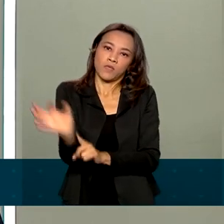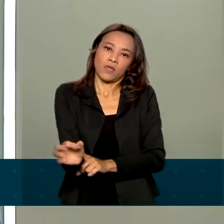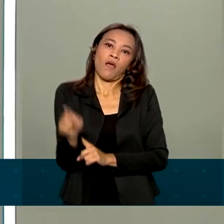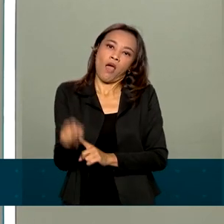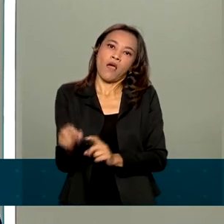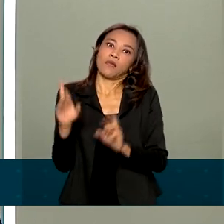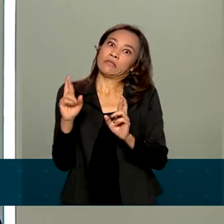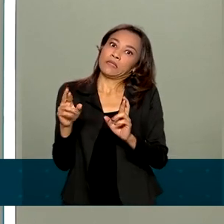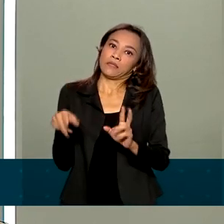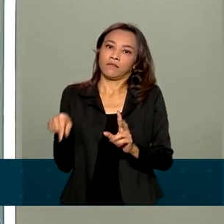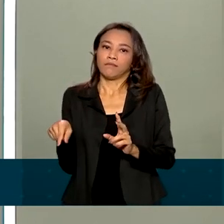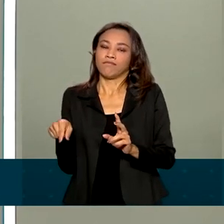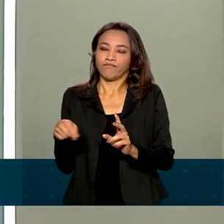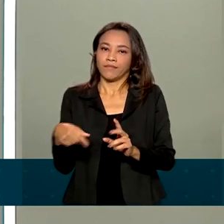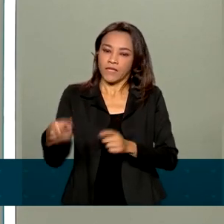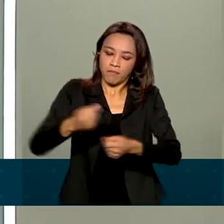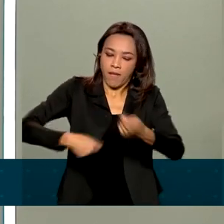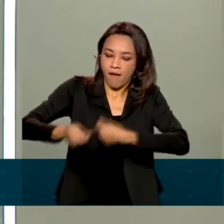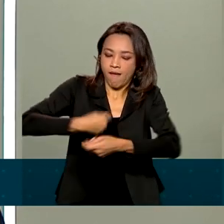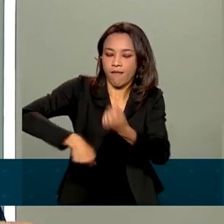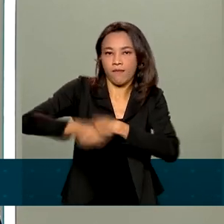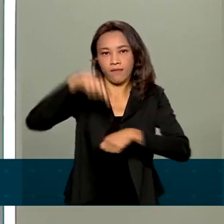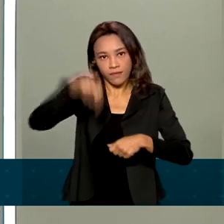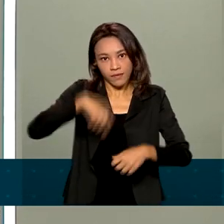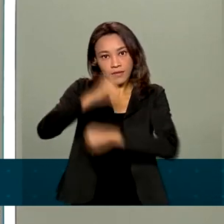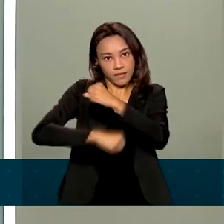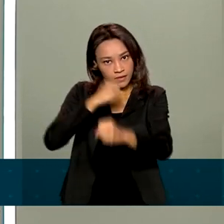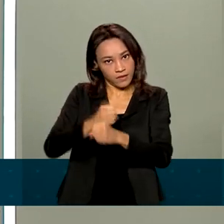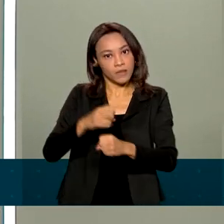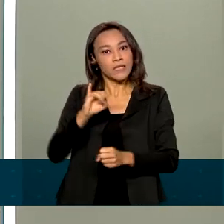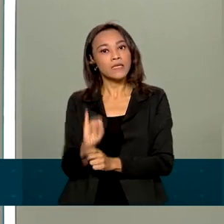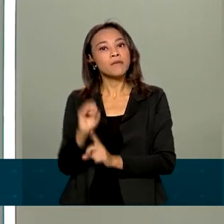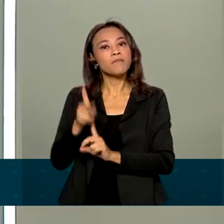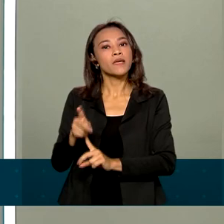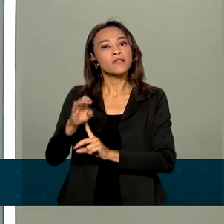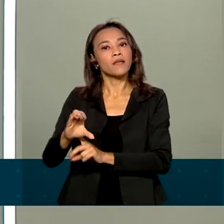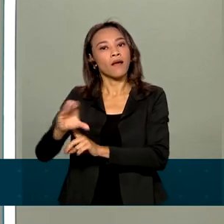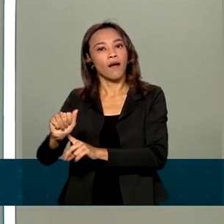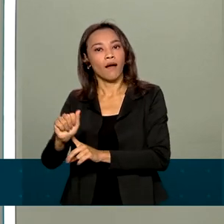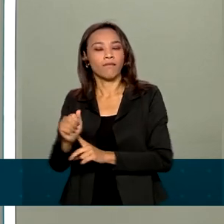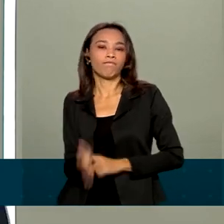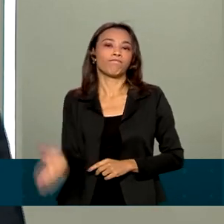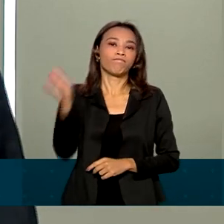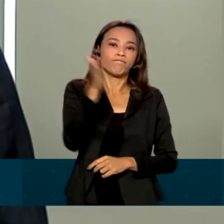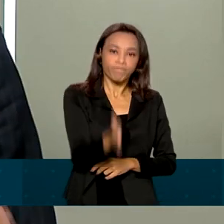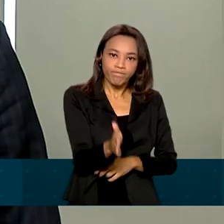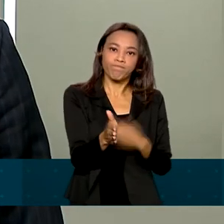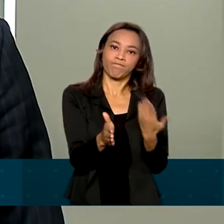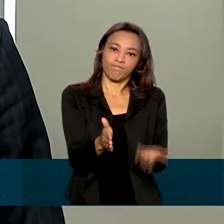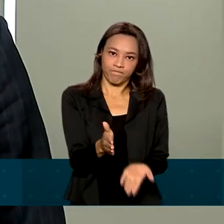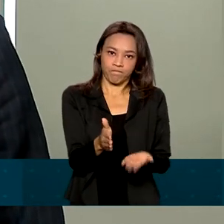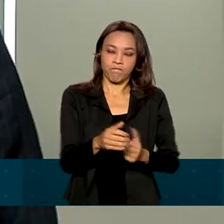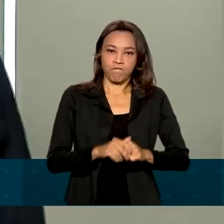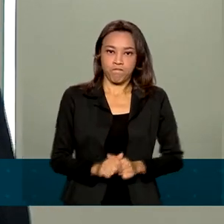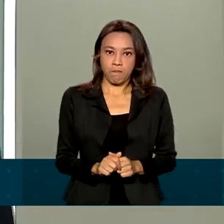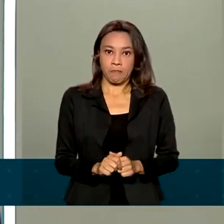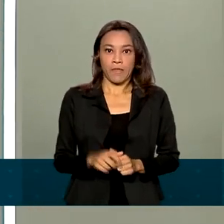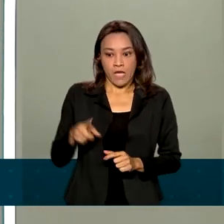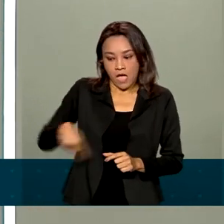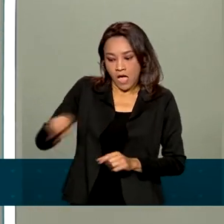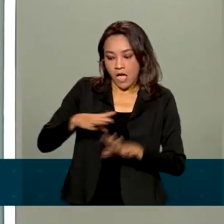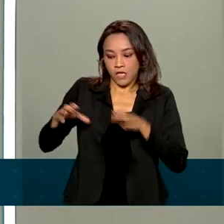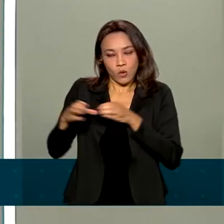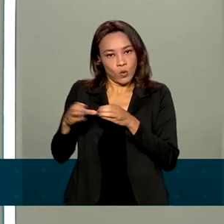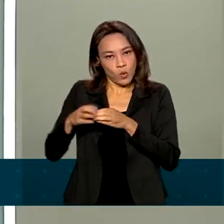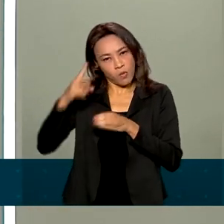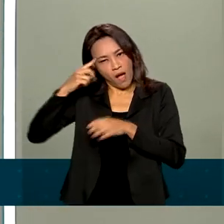expectativa dos analistas de mercado para este ano em termos de IPCA. Como consequência disso, os analistas também